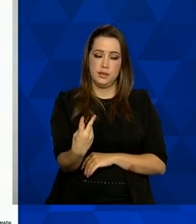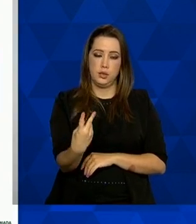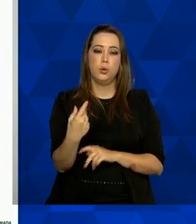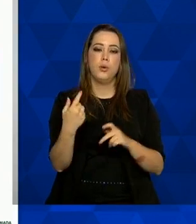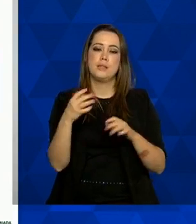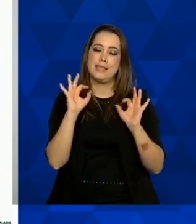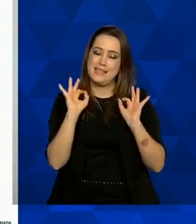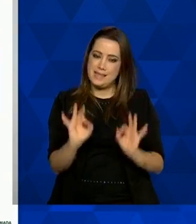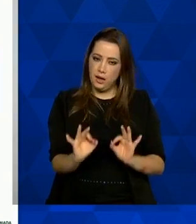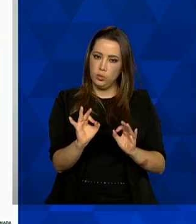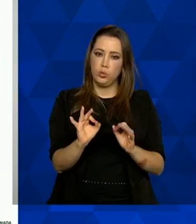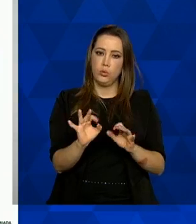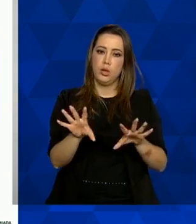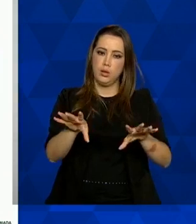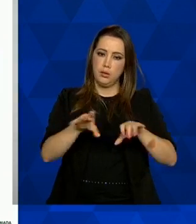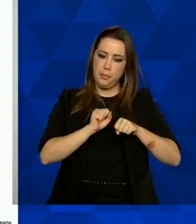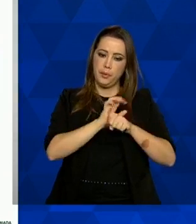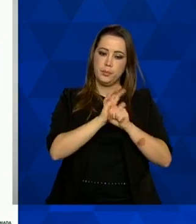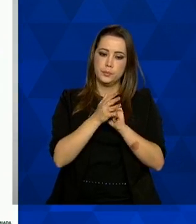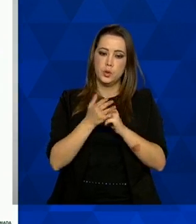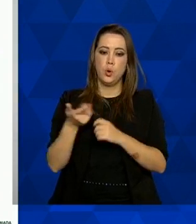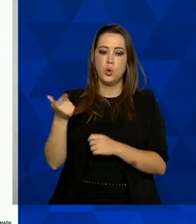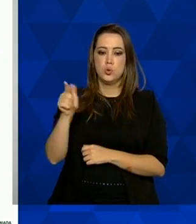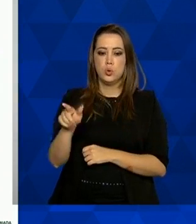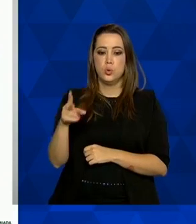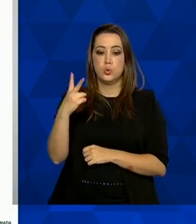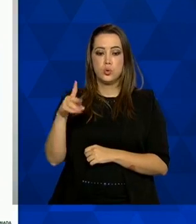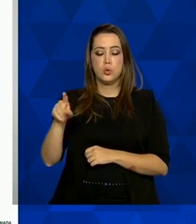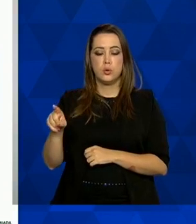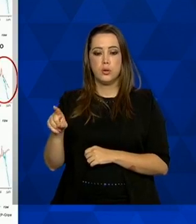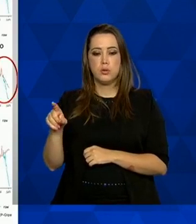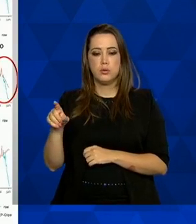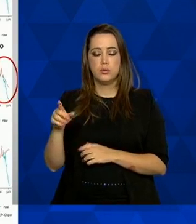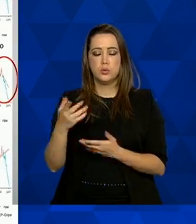.805 estão em investigação próxima